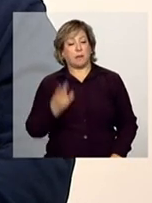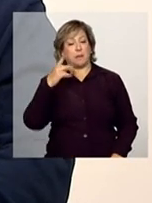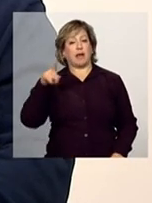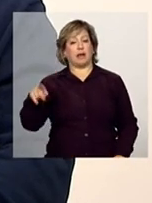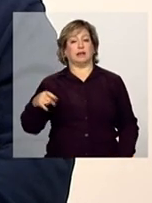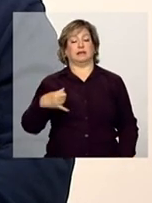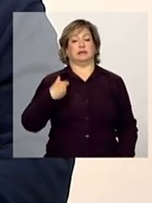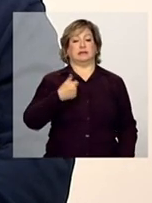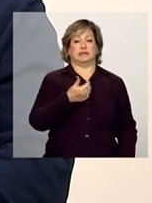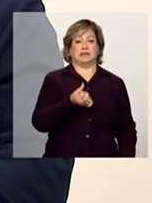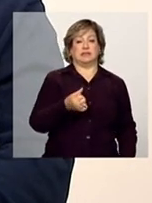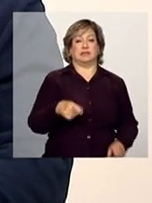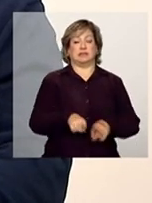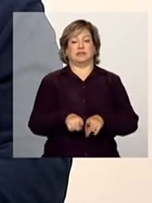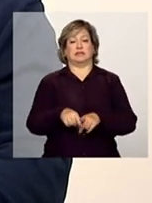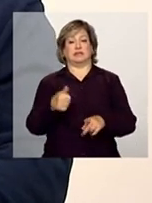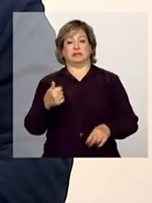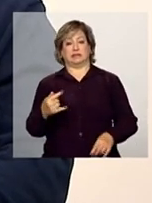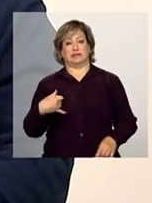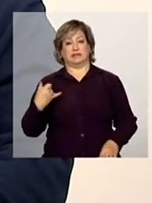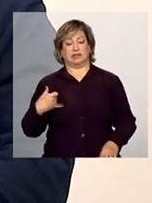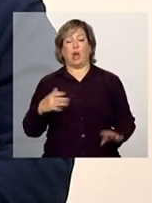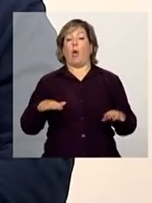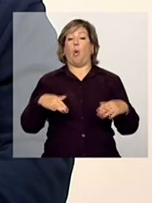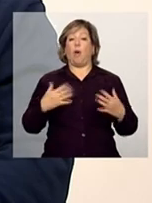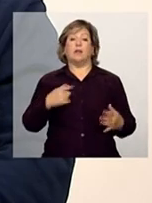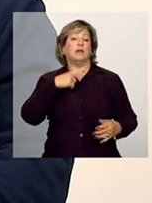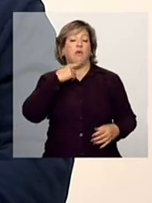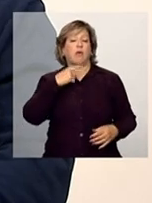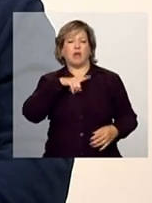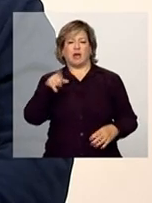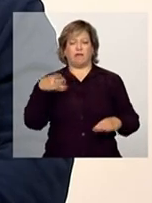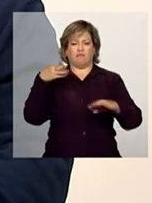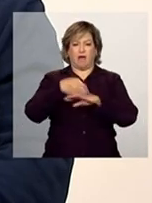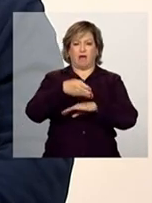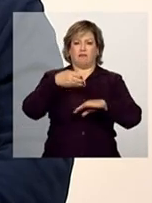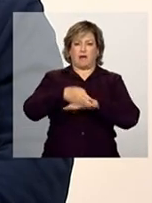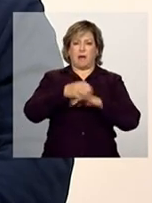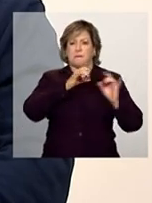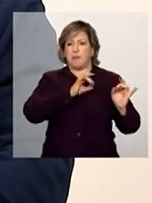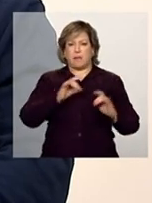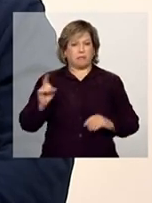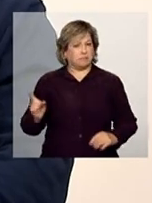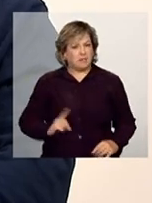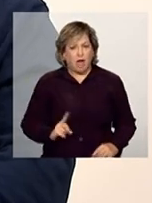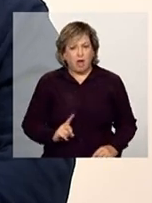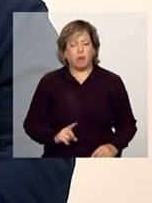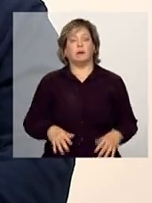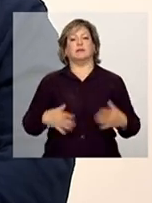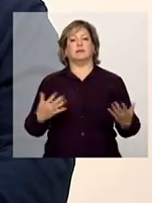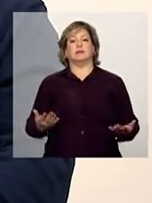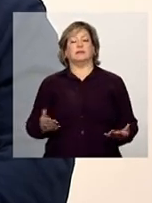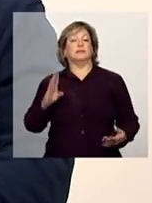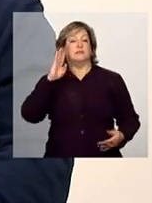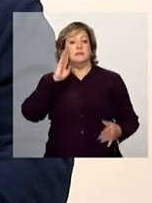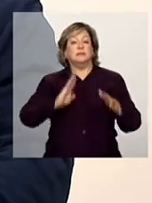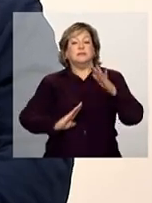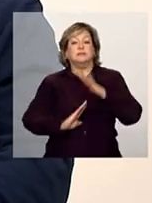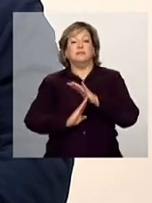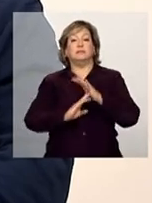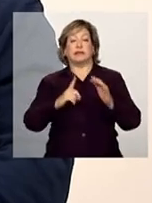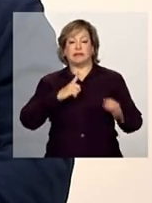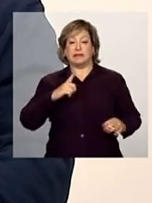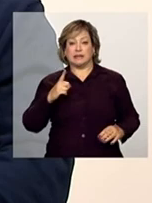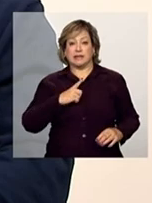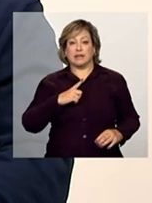16 e 17 anos. Então, quando não se atinge essa frequência mínima, é importante, é necessário que a escola informe o motivo,